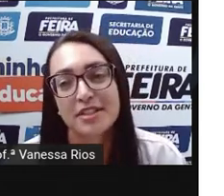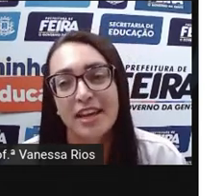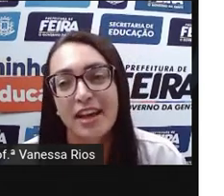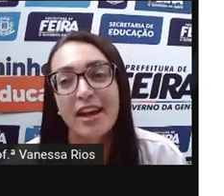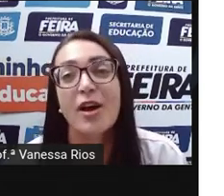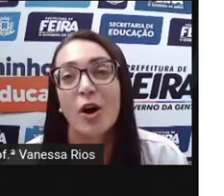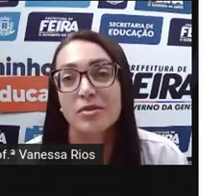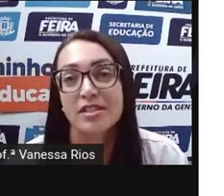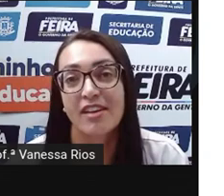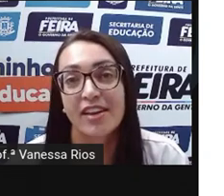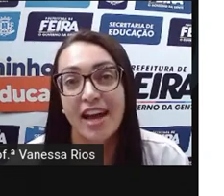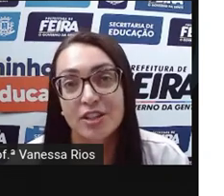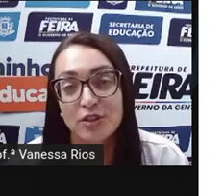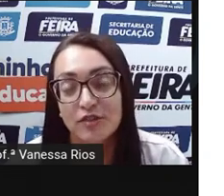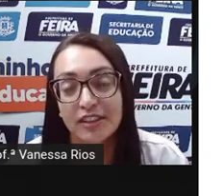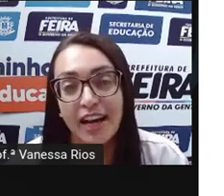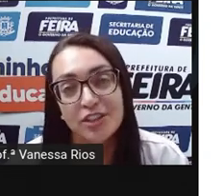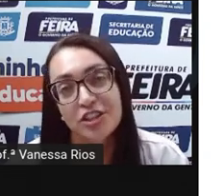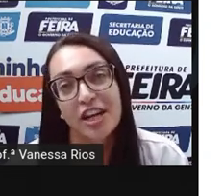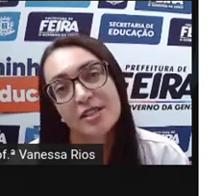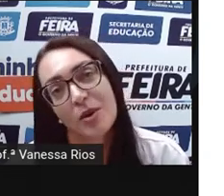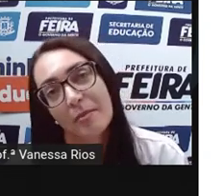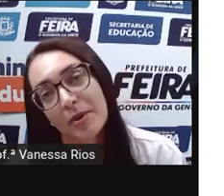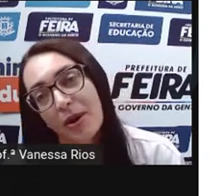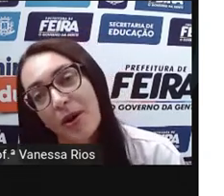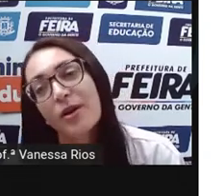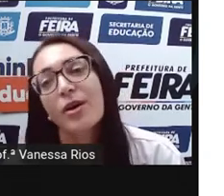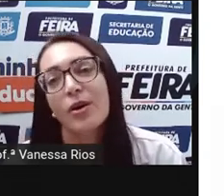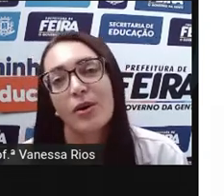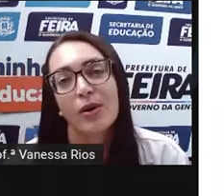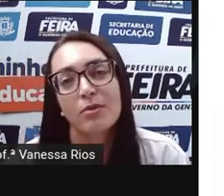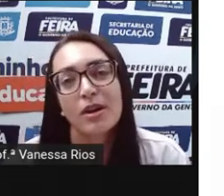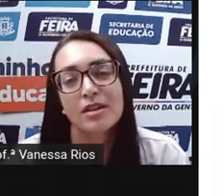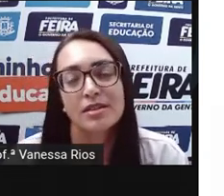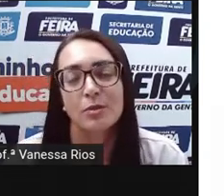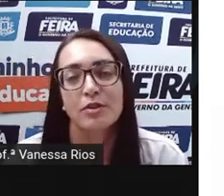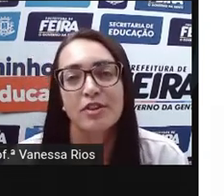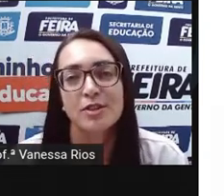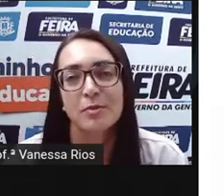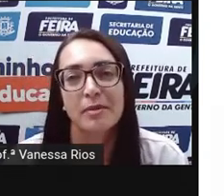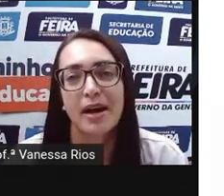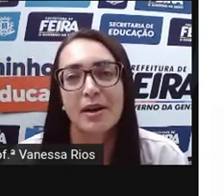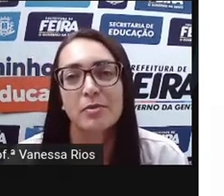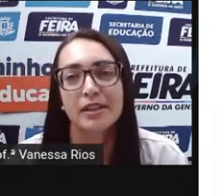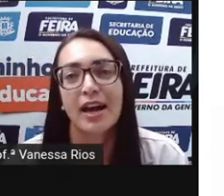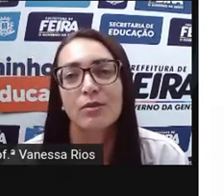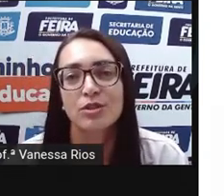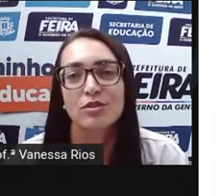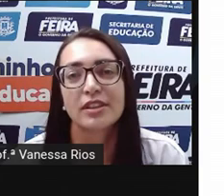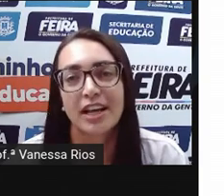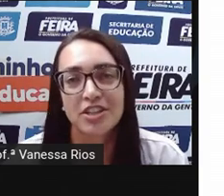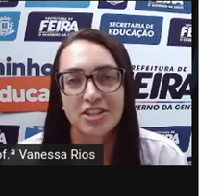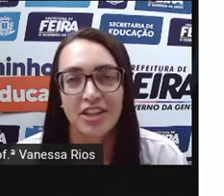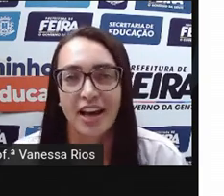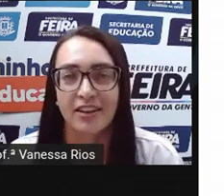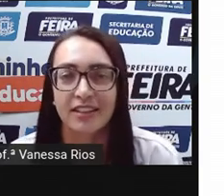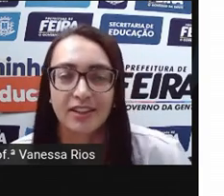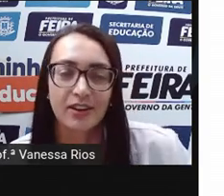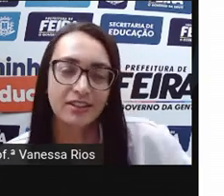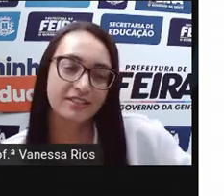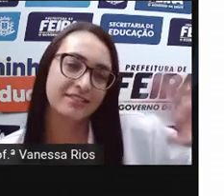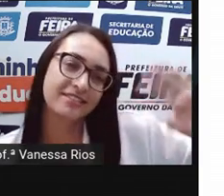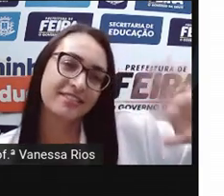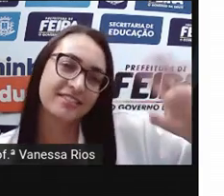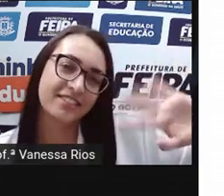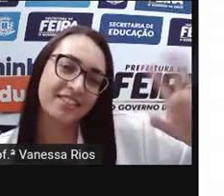é com você. Observe aí a atividade que a sua pró ou seu professor preparou para dar continuidade a esta aula.